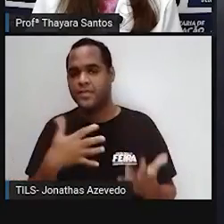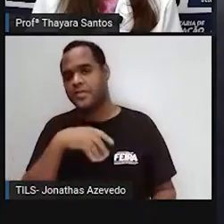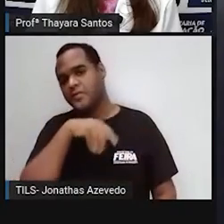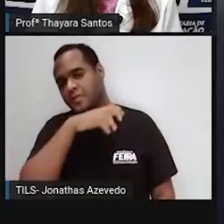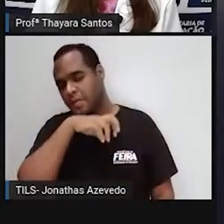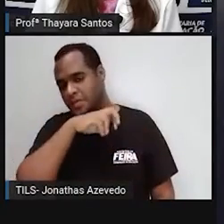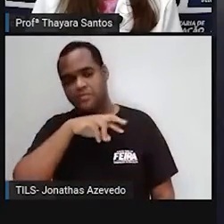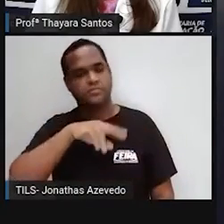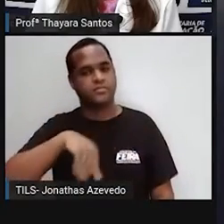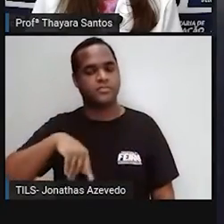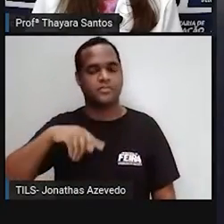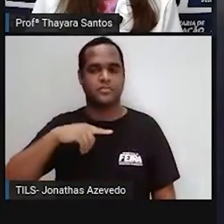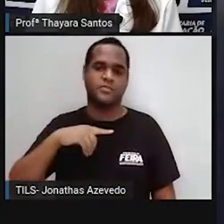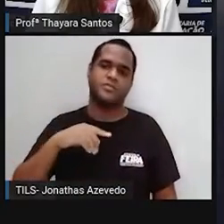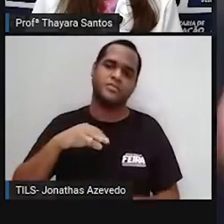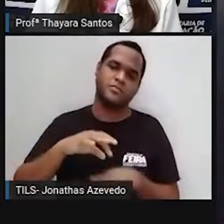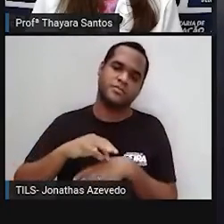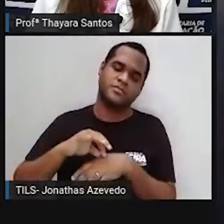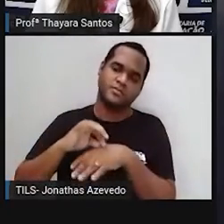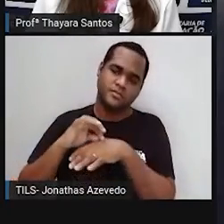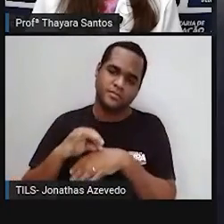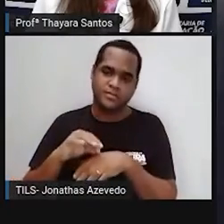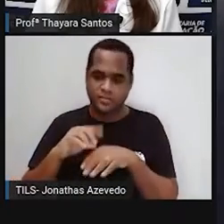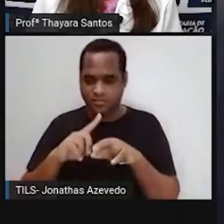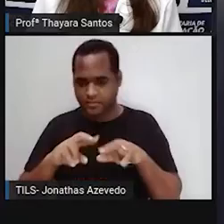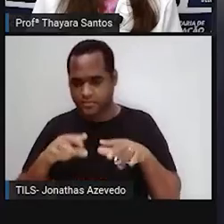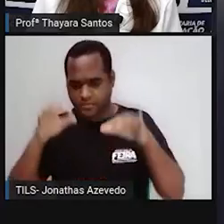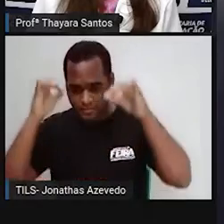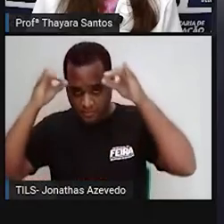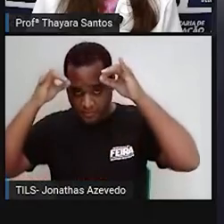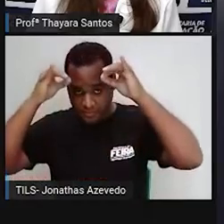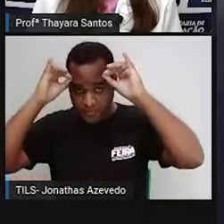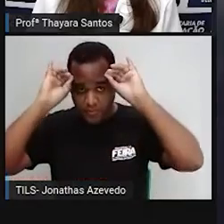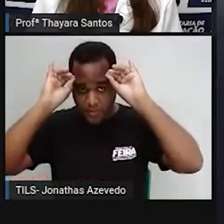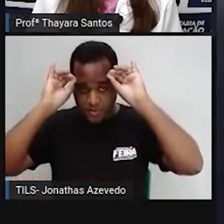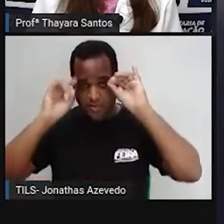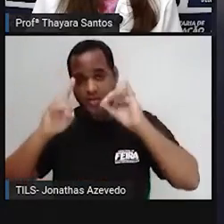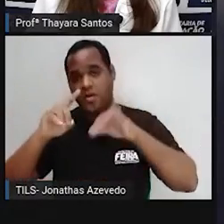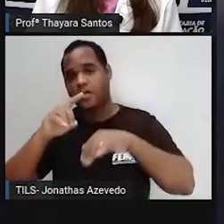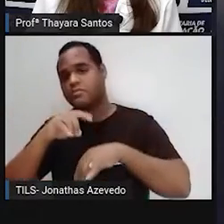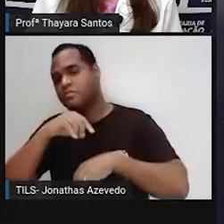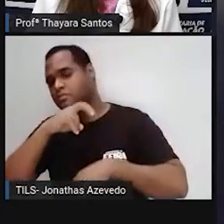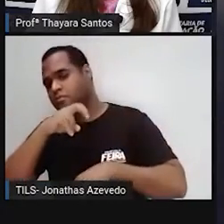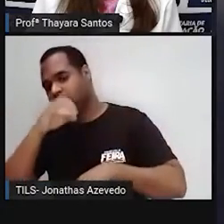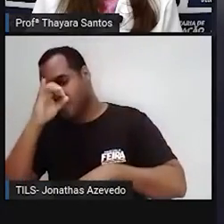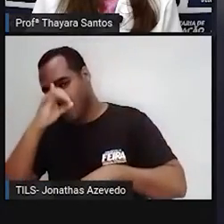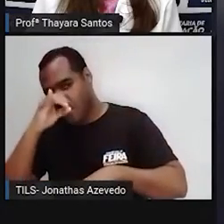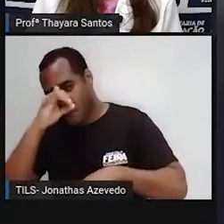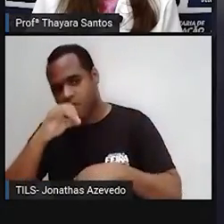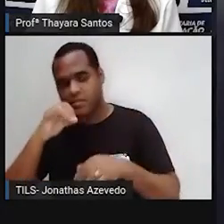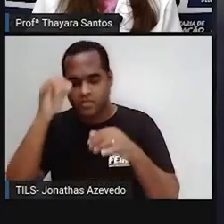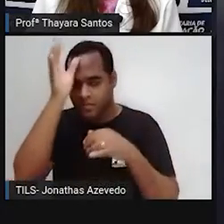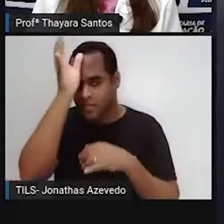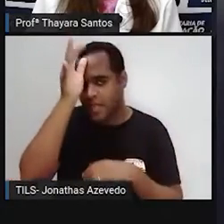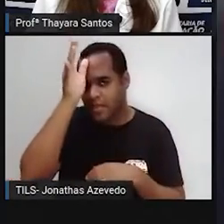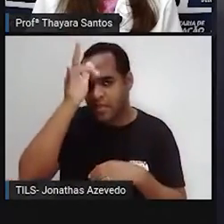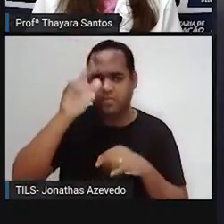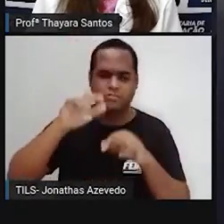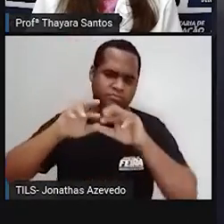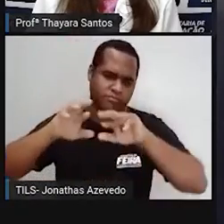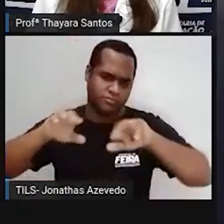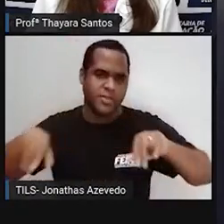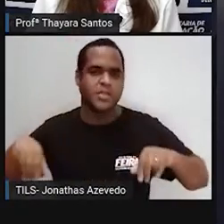só carne de vaca, mas também porco, mas também galinha e etc., porque a